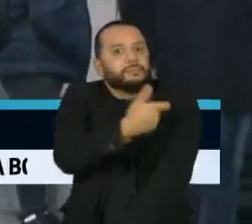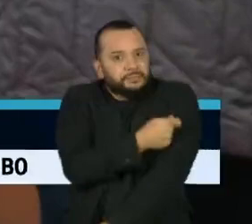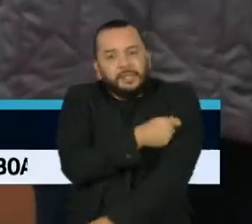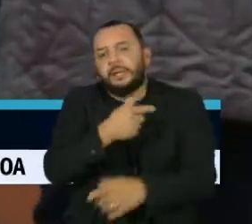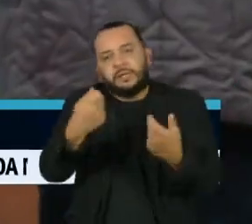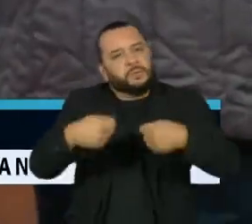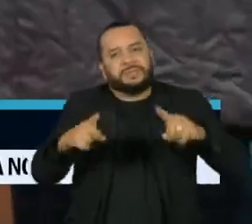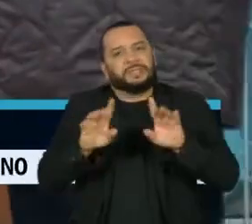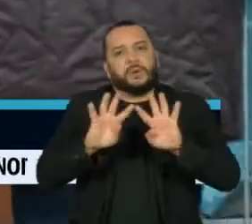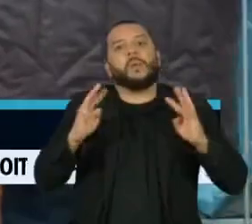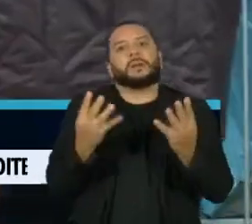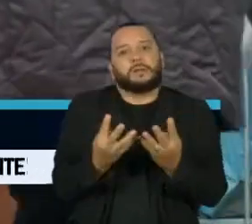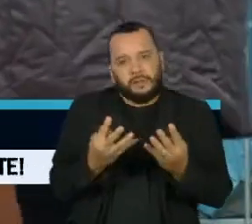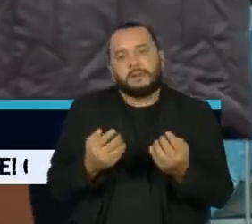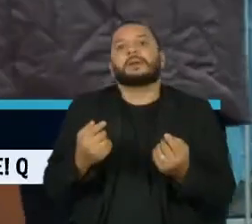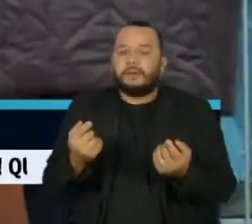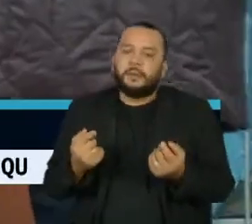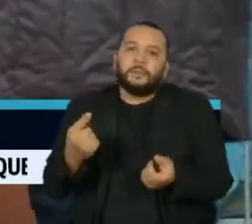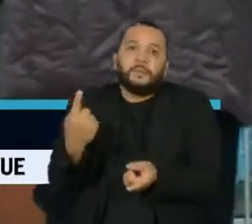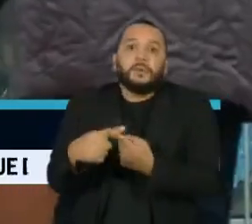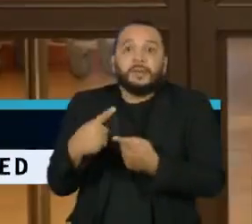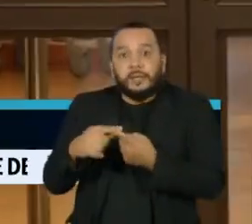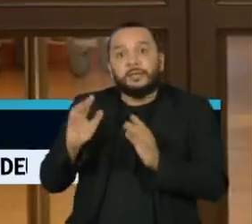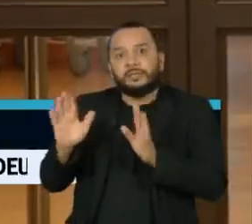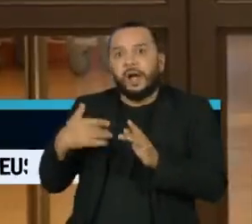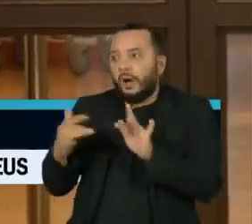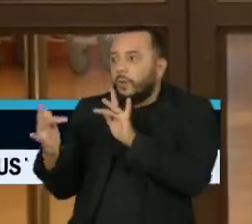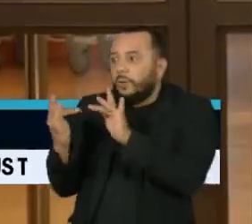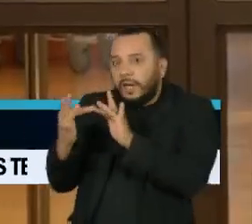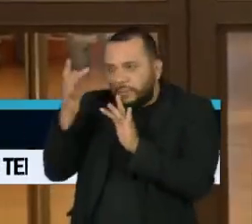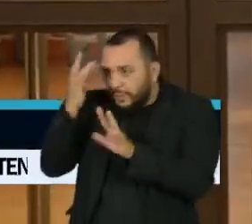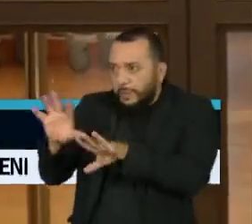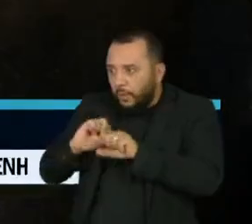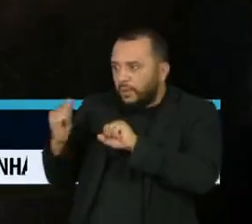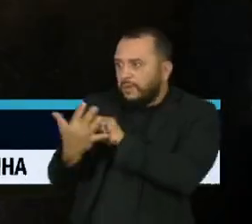quarentena depois de ter contato com uma pessoa infectada com o coronavírus.